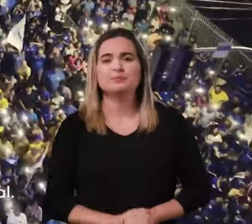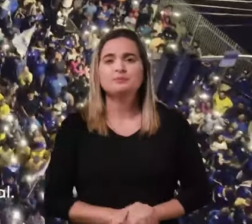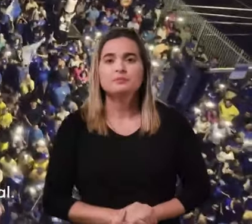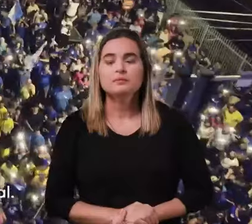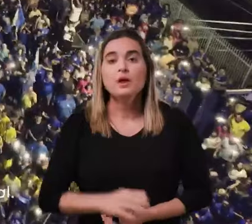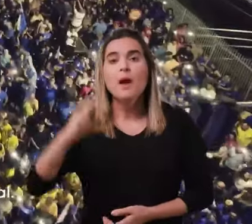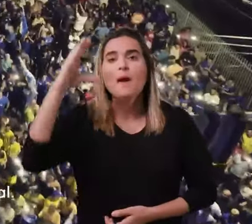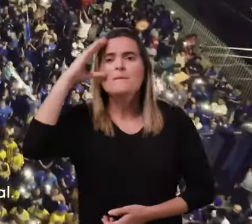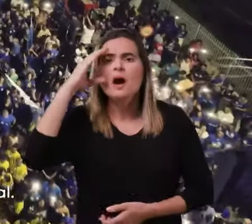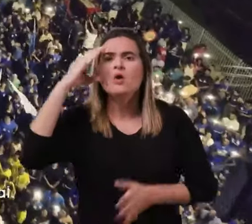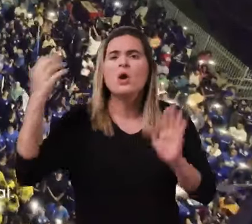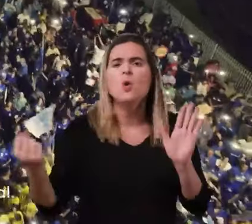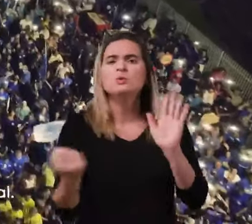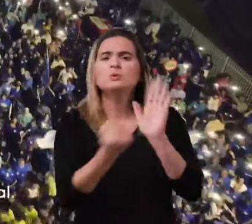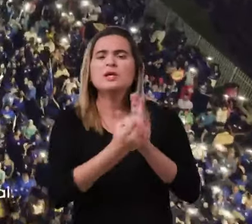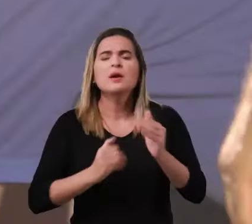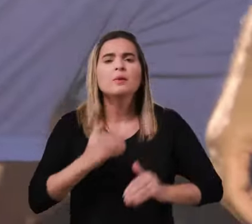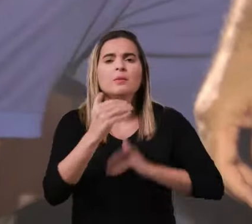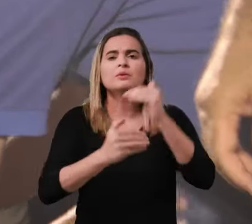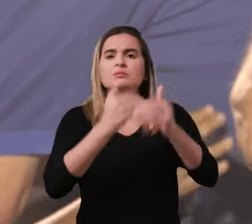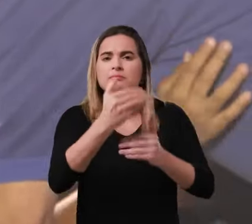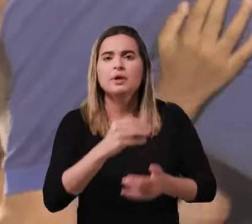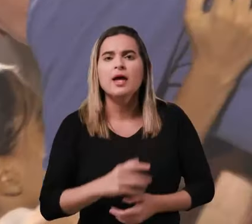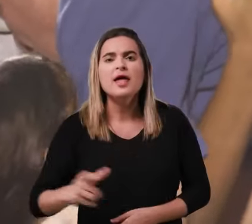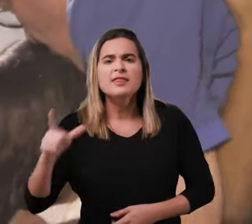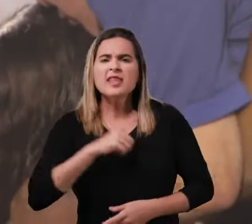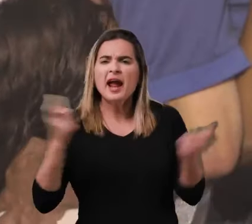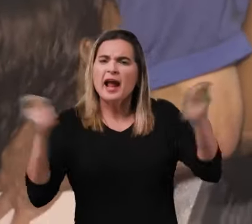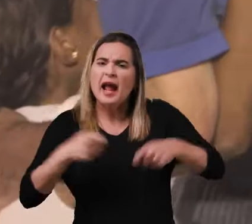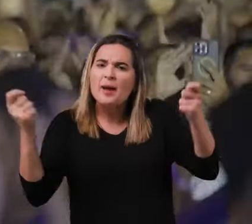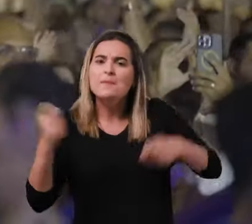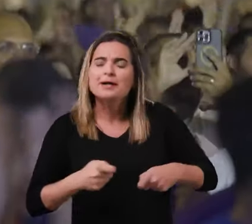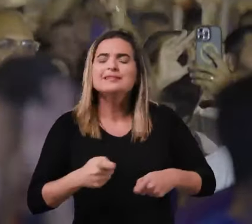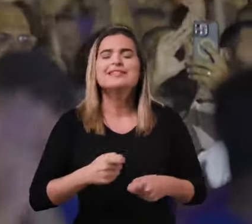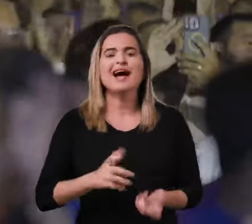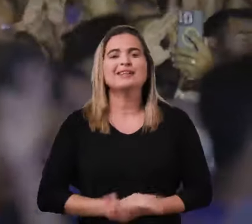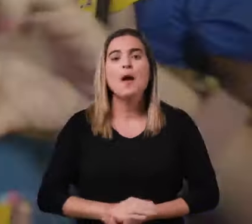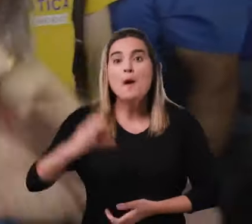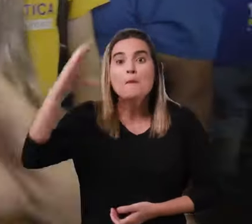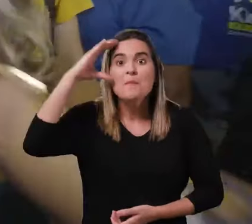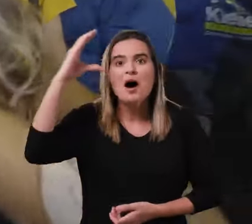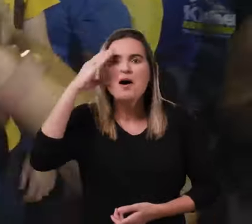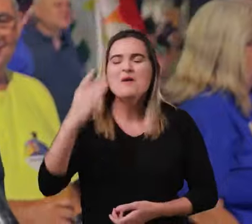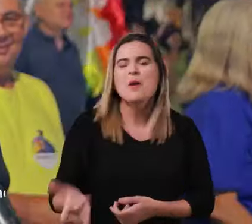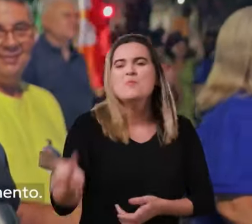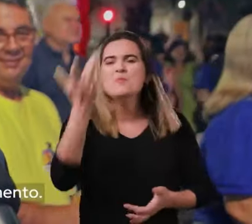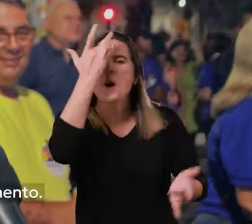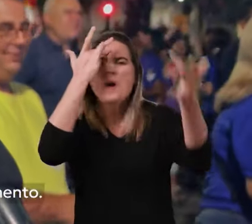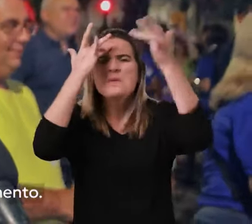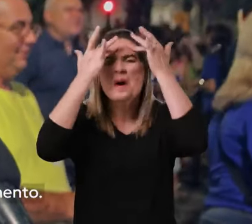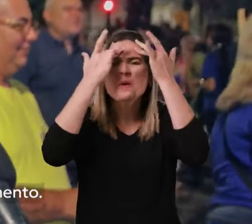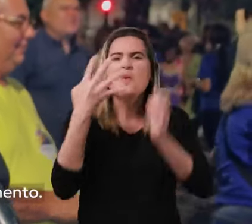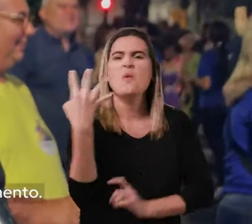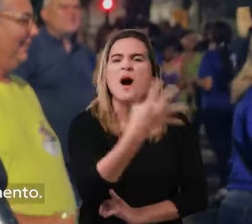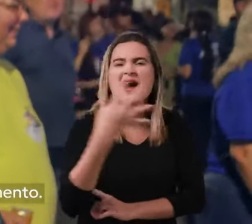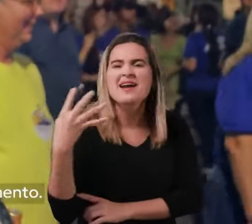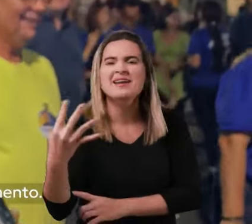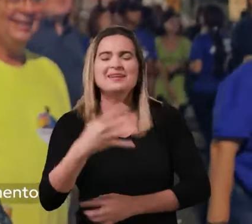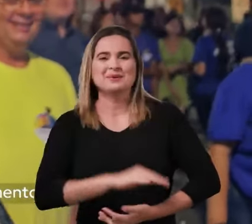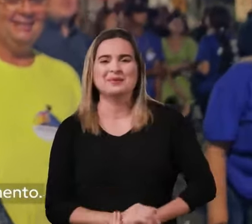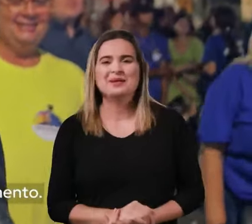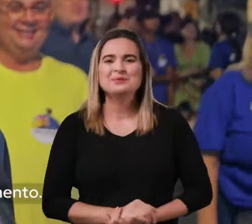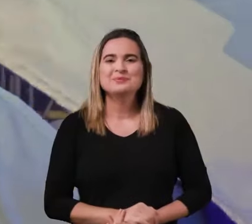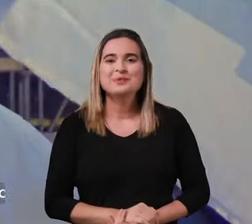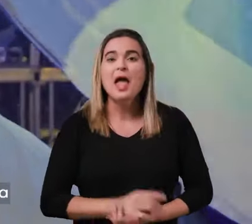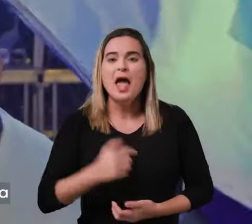na história política de Natal. Agora é Paulinho, o prefeito que a gente quer. Paulinho, ele representa o